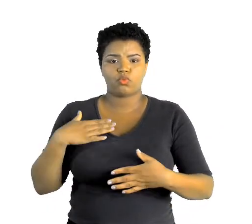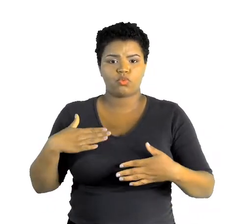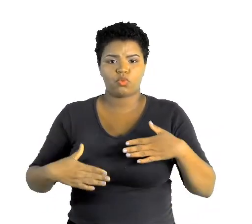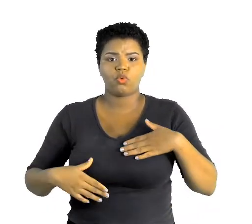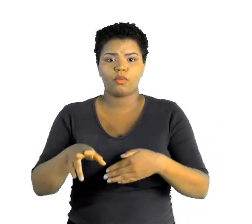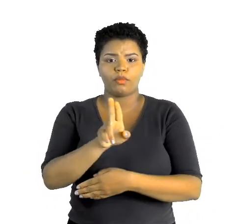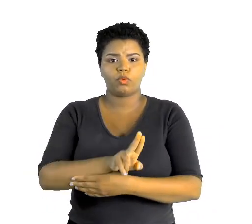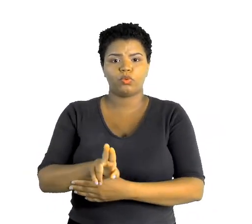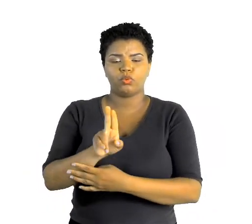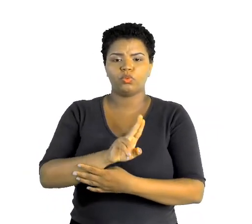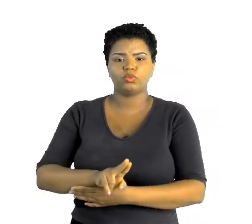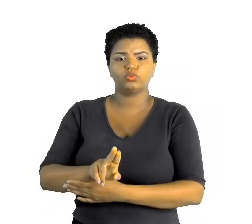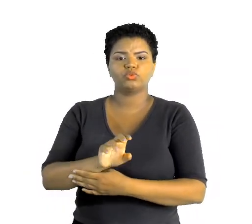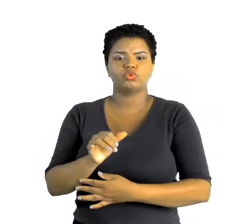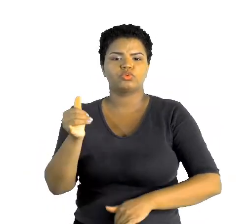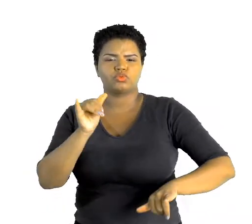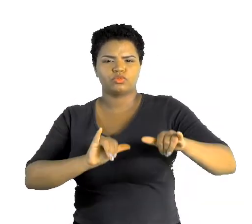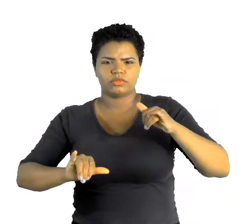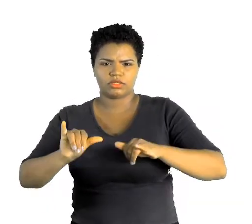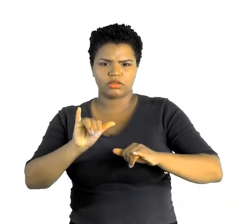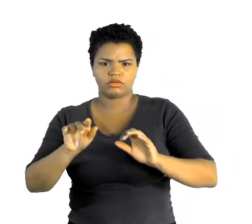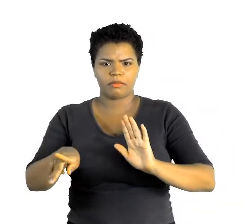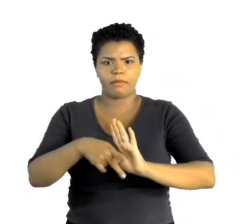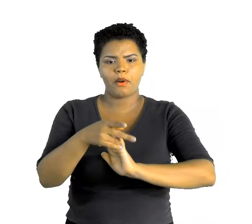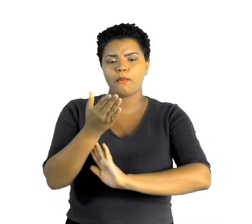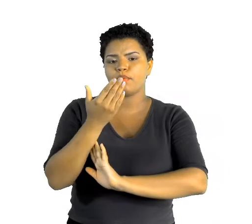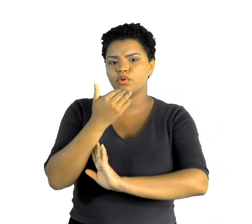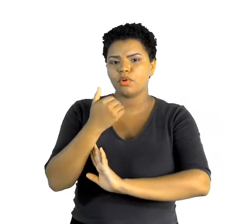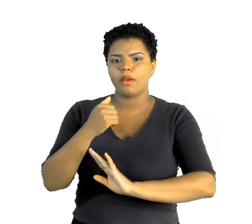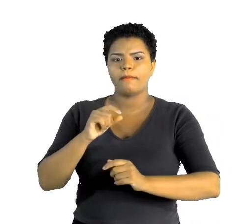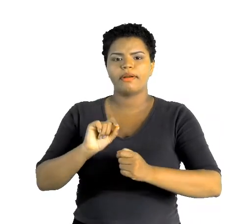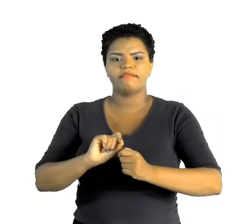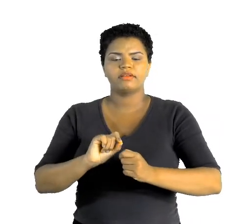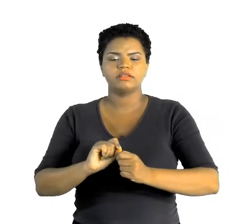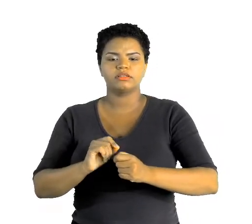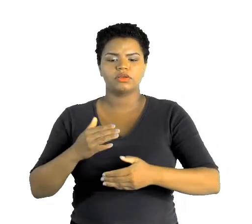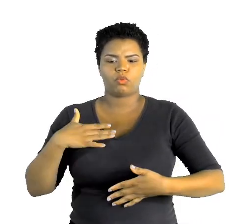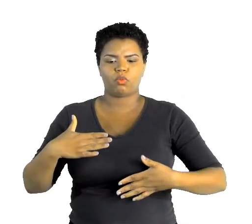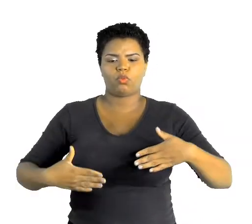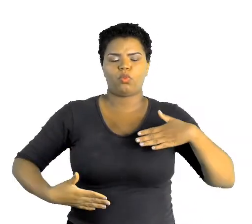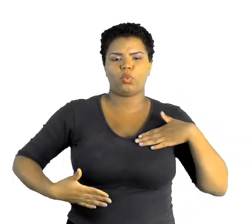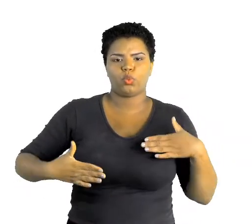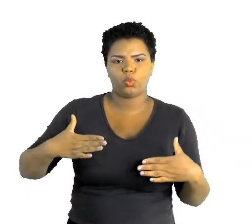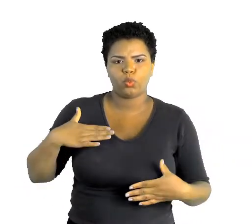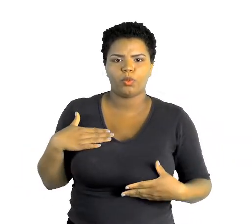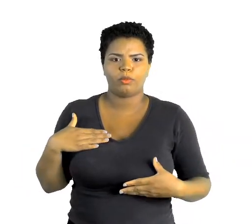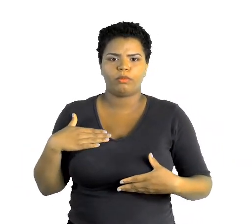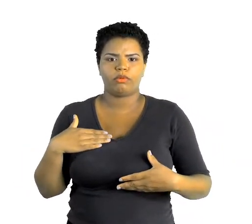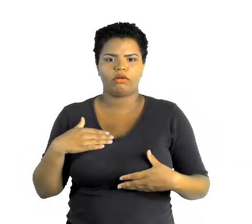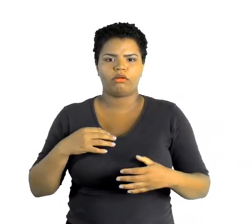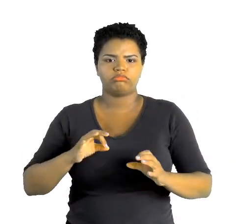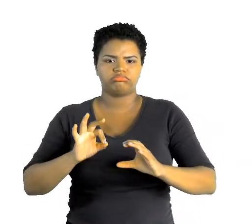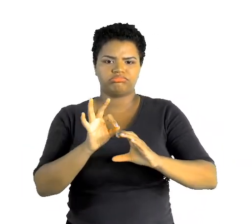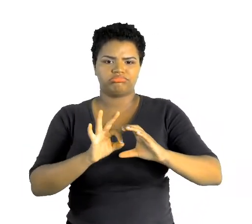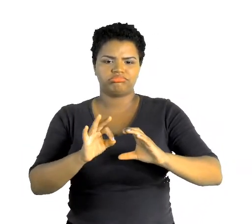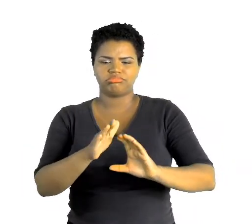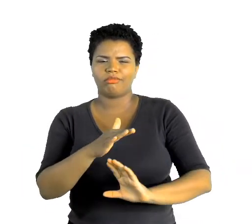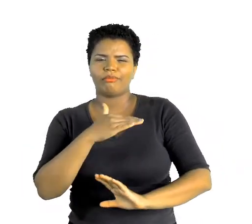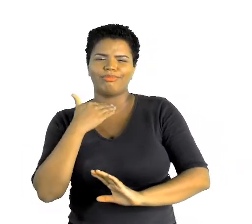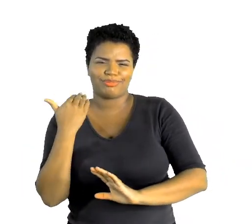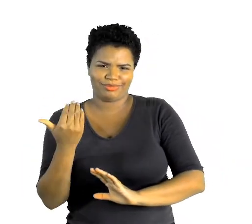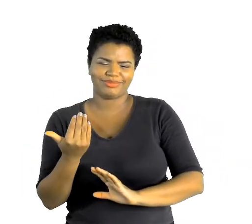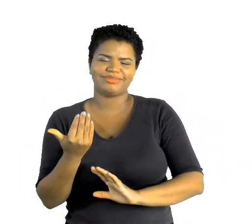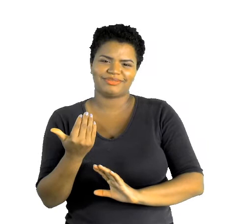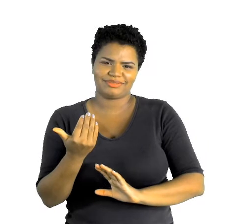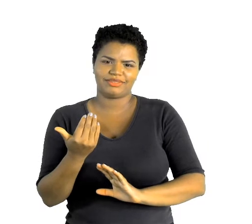nutrientes, as substâncias dos alimentos para construir o nosso corpo. Quando uma célula morre, é dos